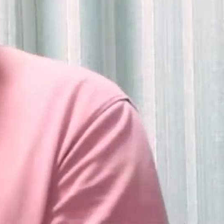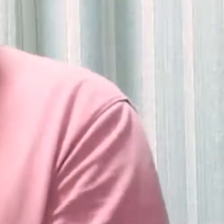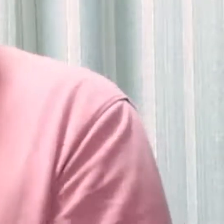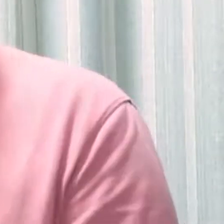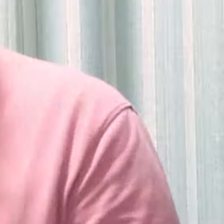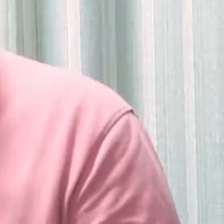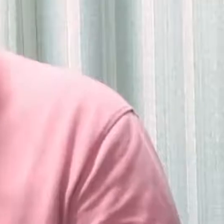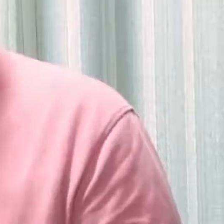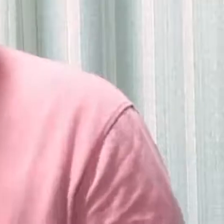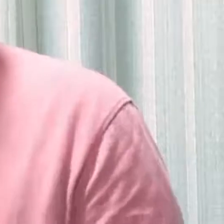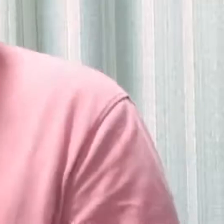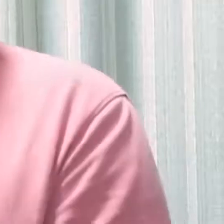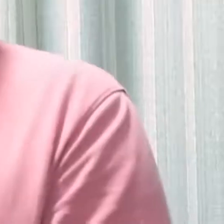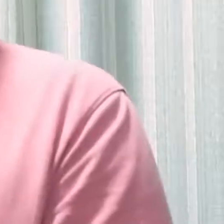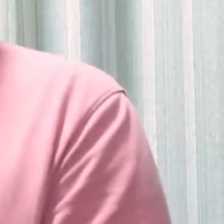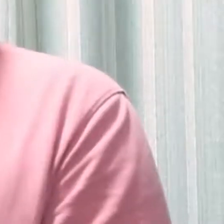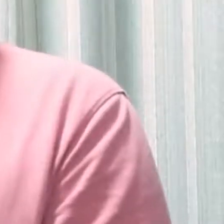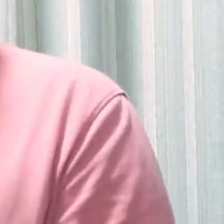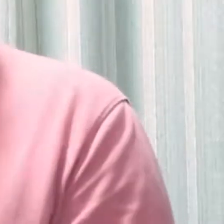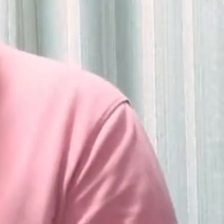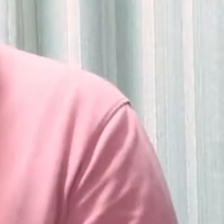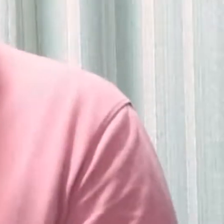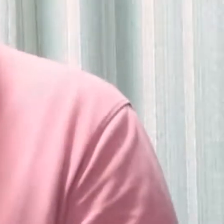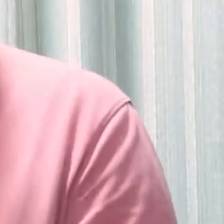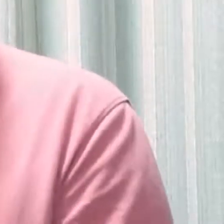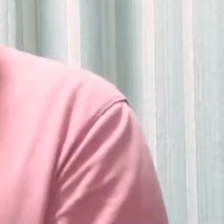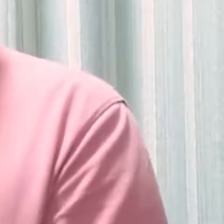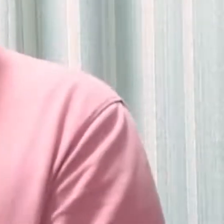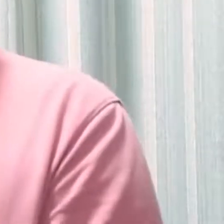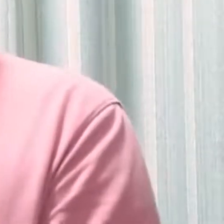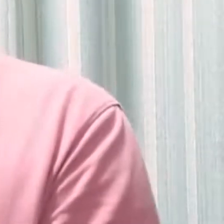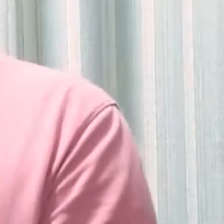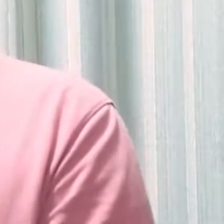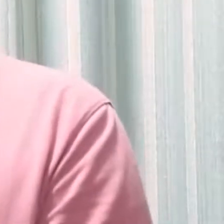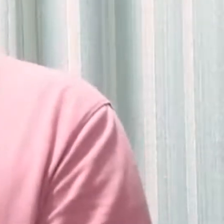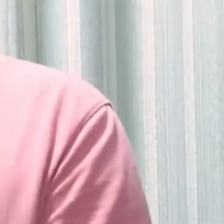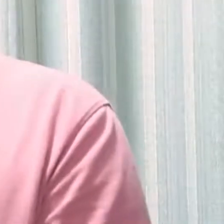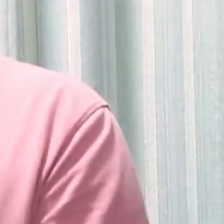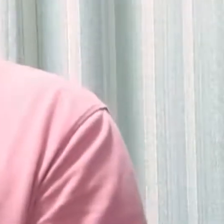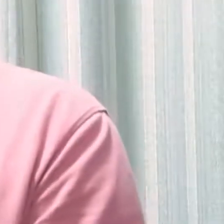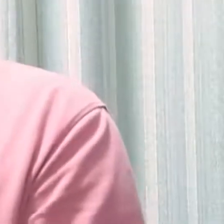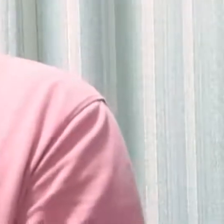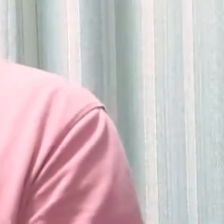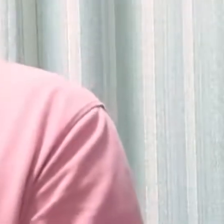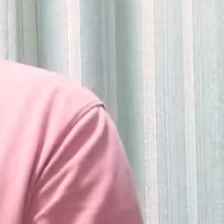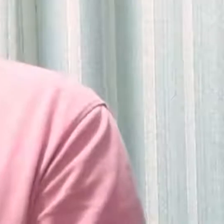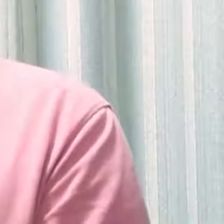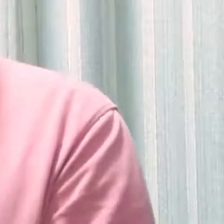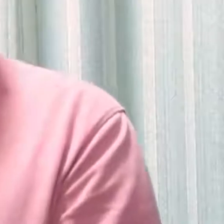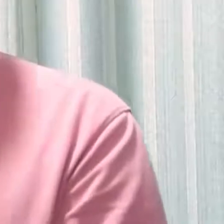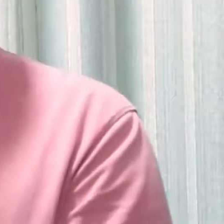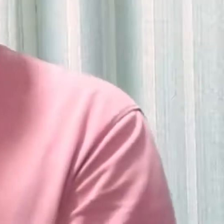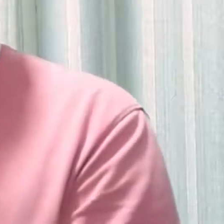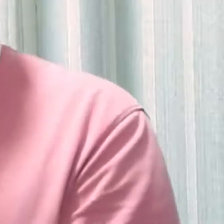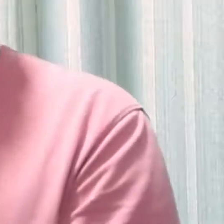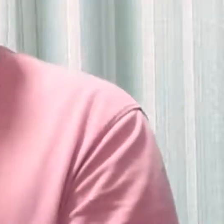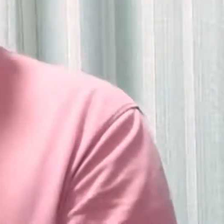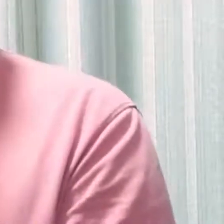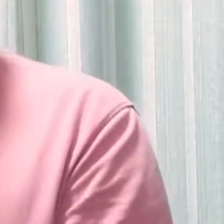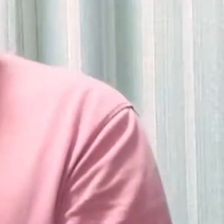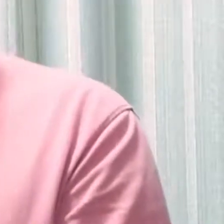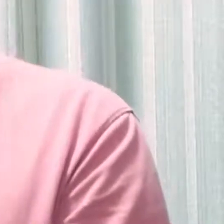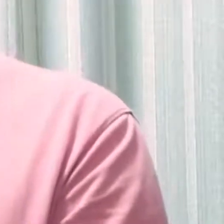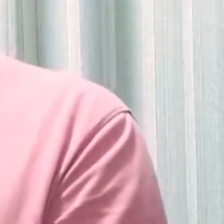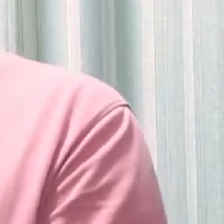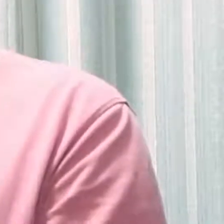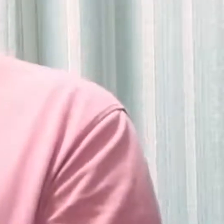vamos para o médico e tal. Eu falei, não, melhorei. Aí, passa um pouquinho, passei mal de novo. Aí, disse, não, vamos para o médico. Aí, me levaram para o médico, o para o 9 de